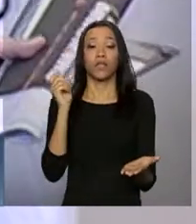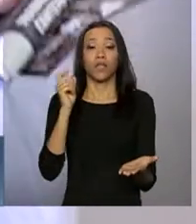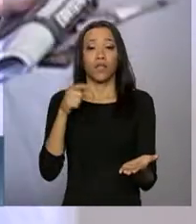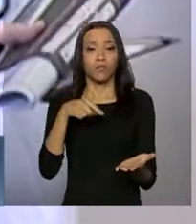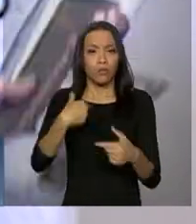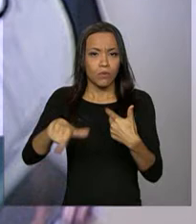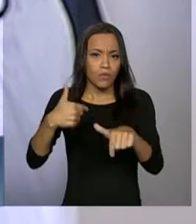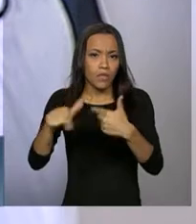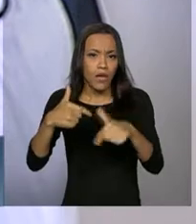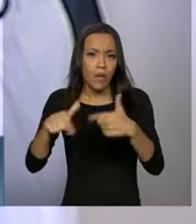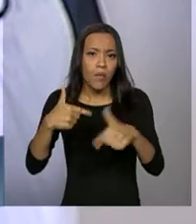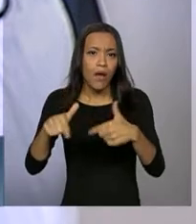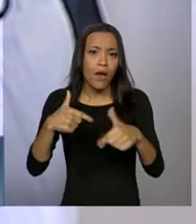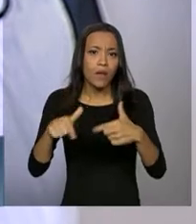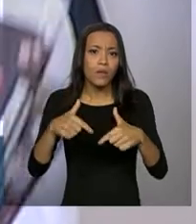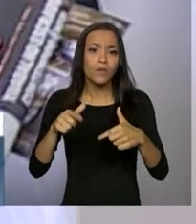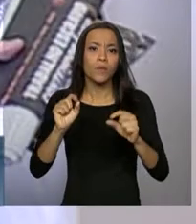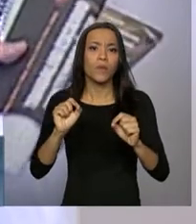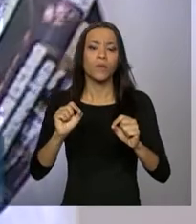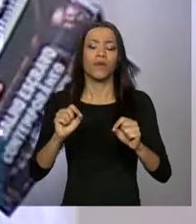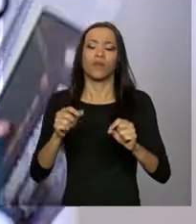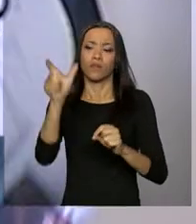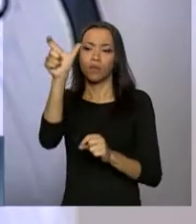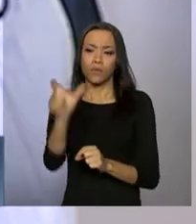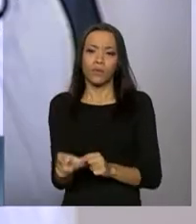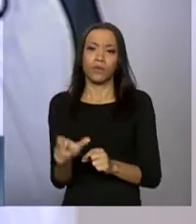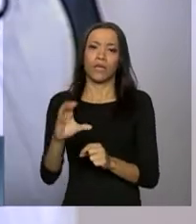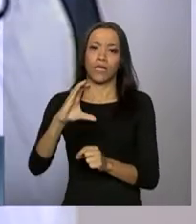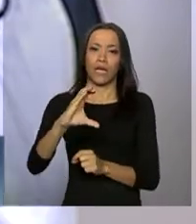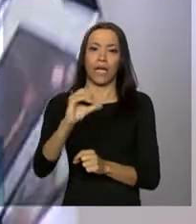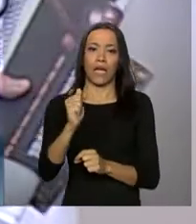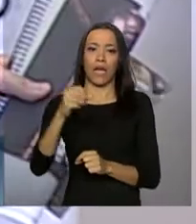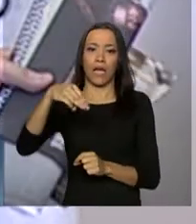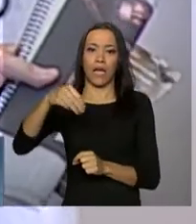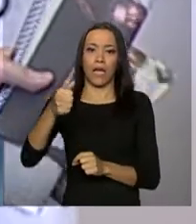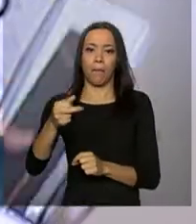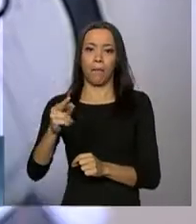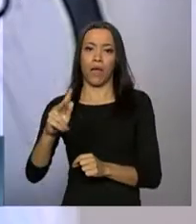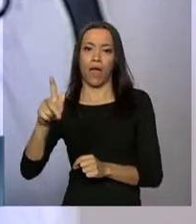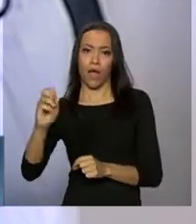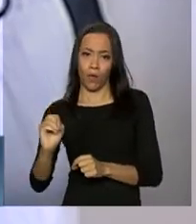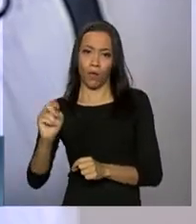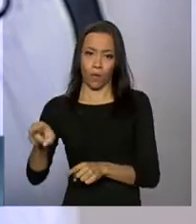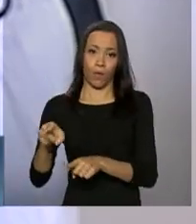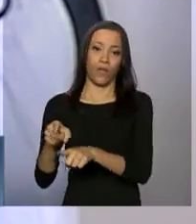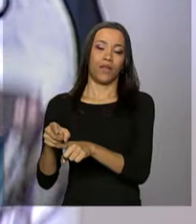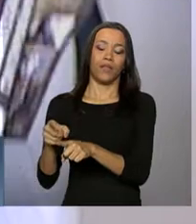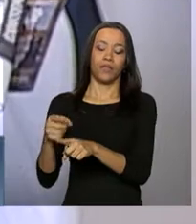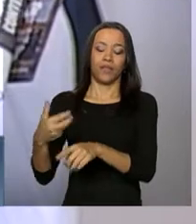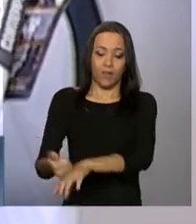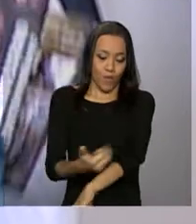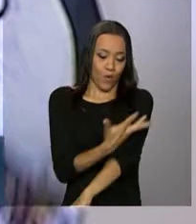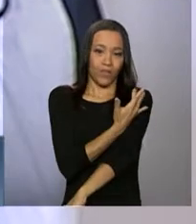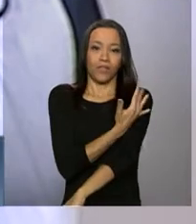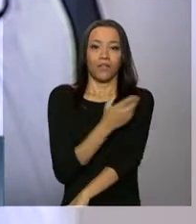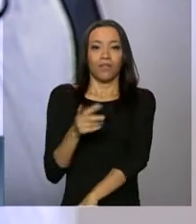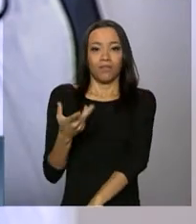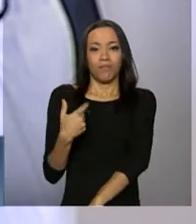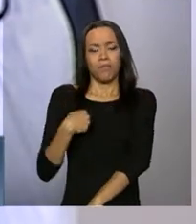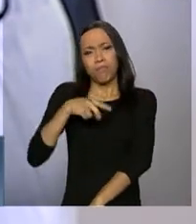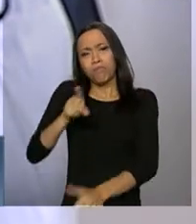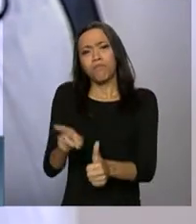fiéis, Ministério Público do Trabalho, Camargo, responsável pela emoção que recebeu aquele primeiro